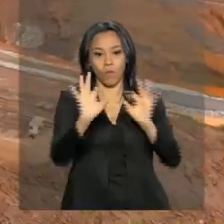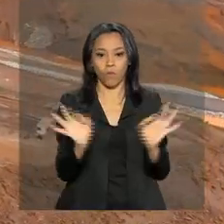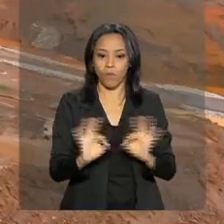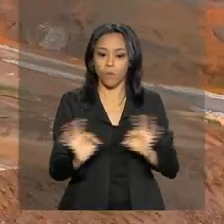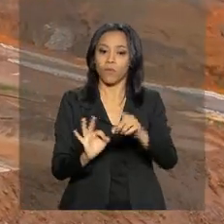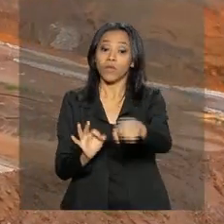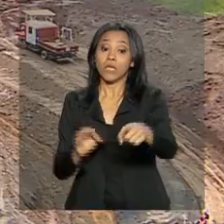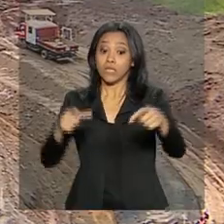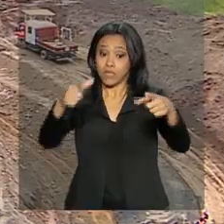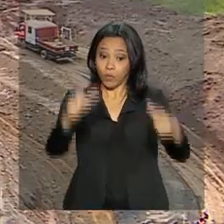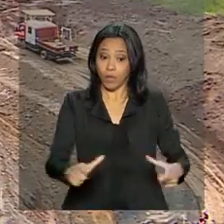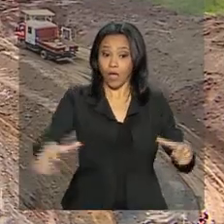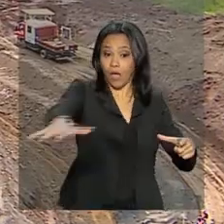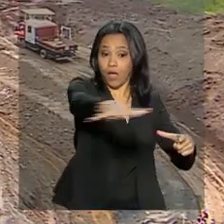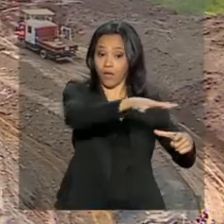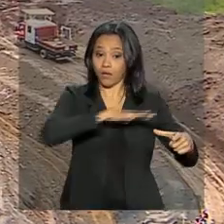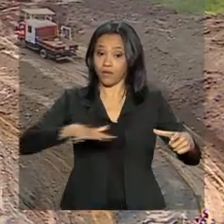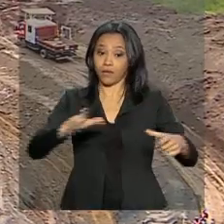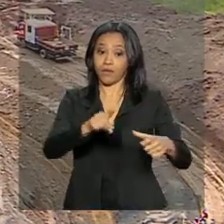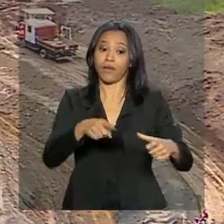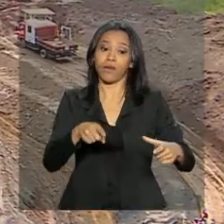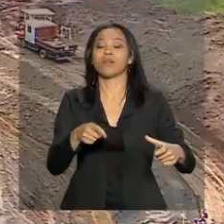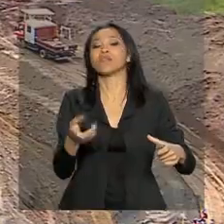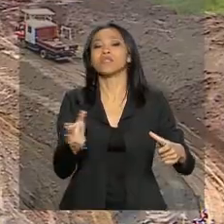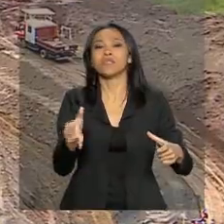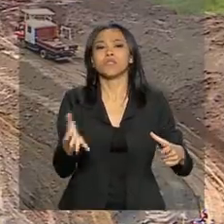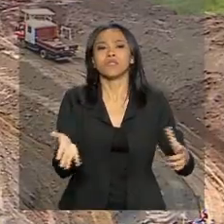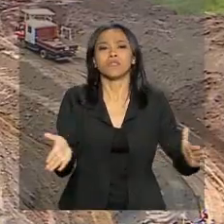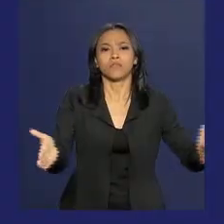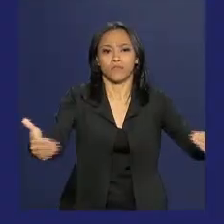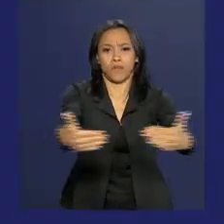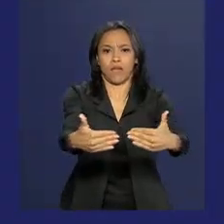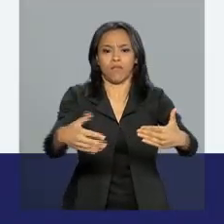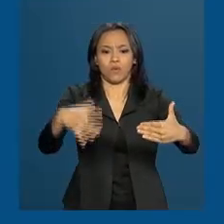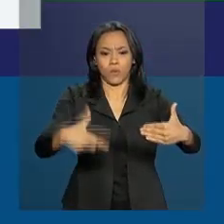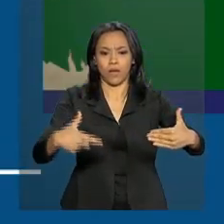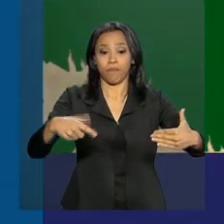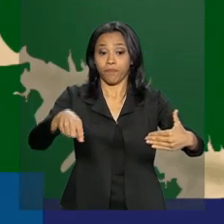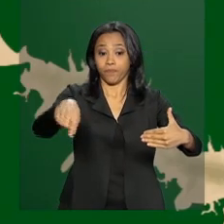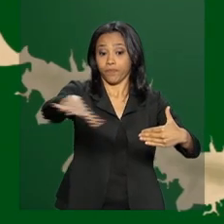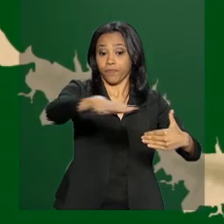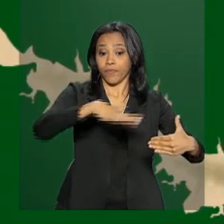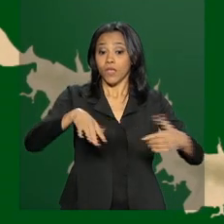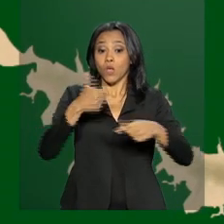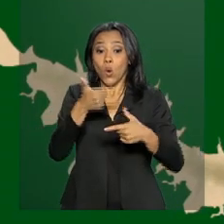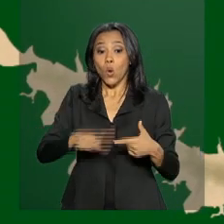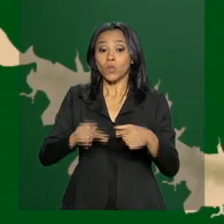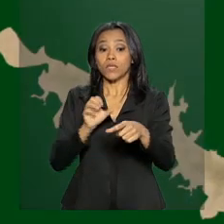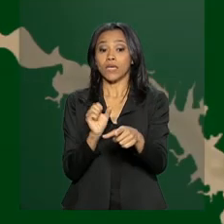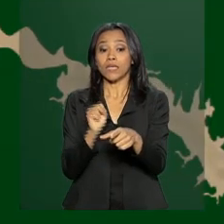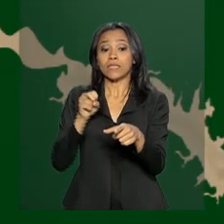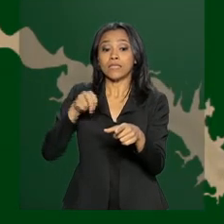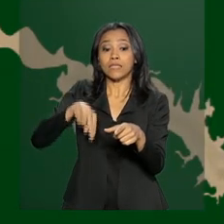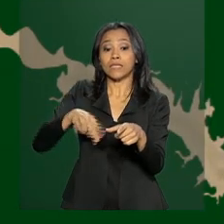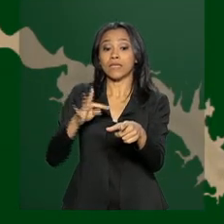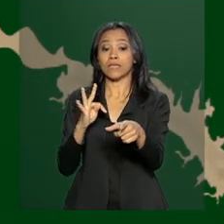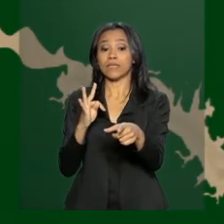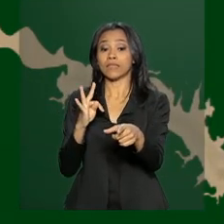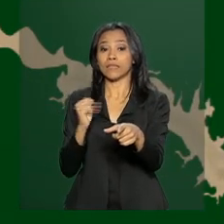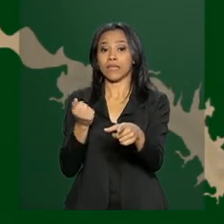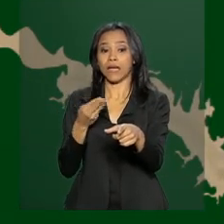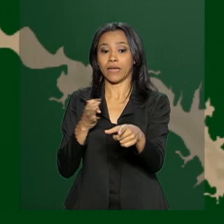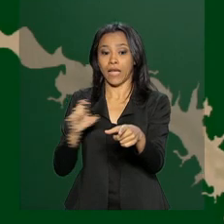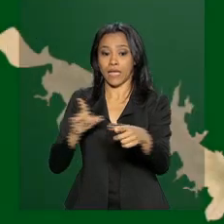ficava a barragem de Fundão, para cessar o lançamento de rejeitos. A barragem de Santarém foi ampliada e é a primeira